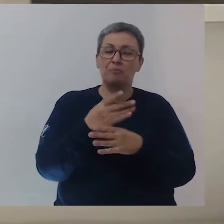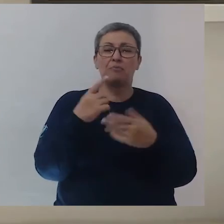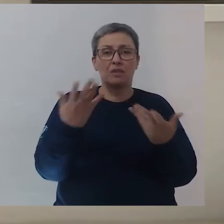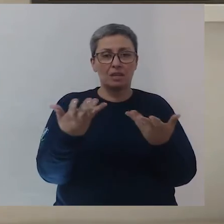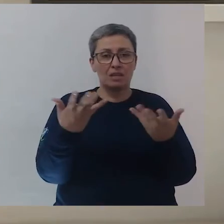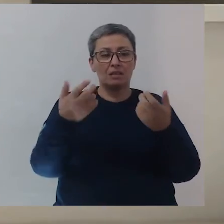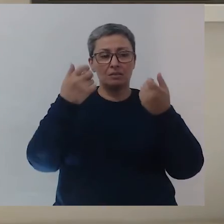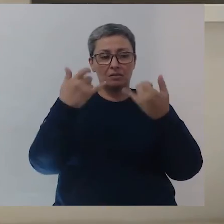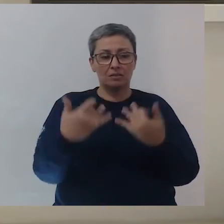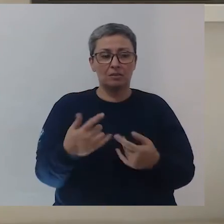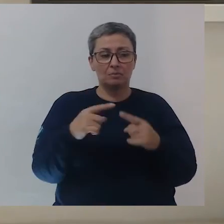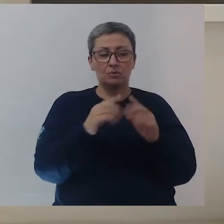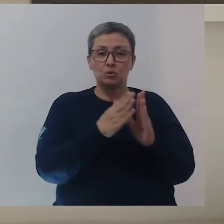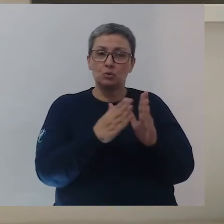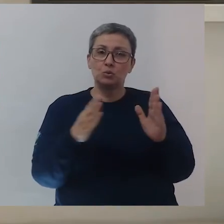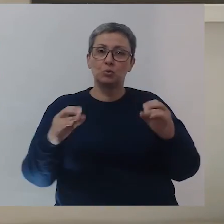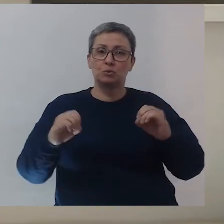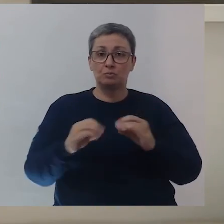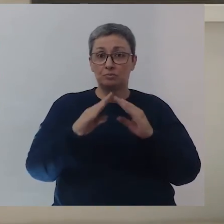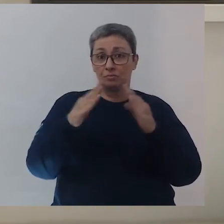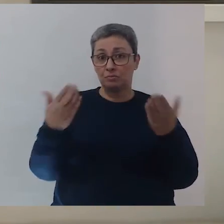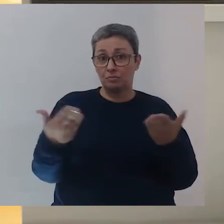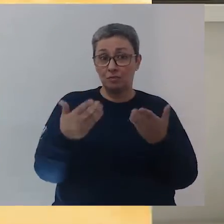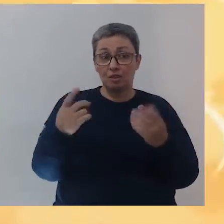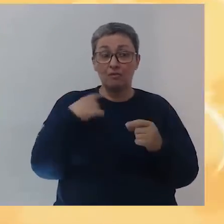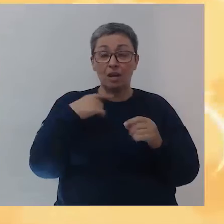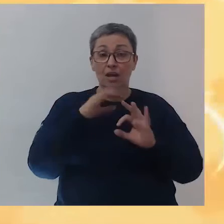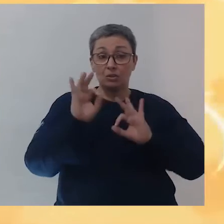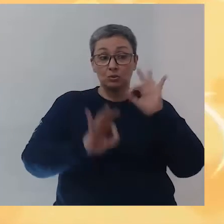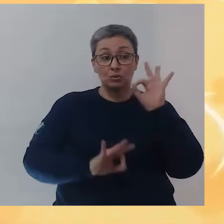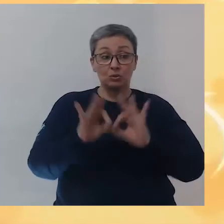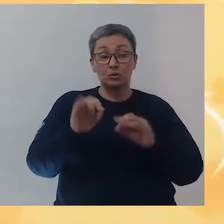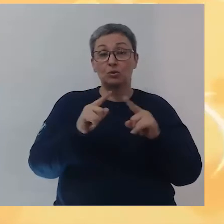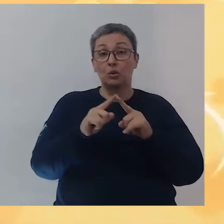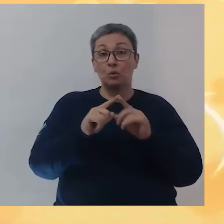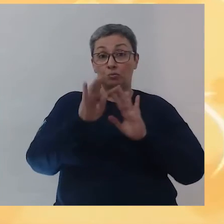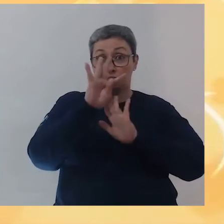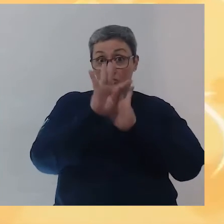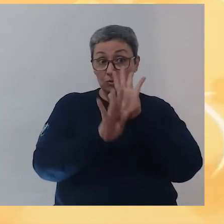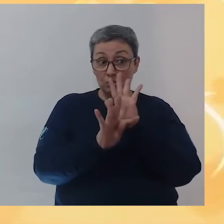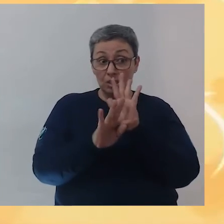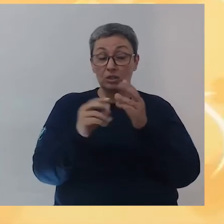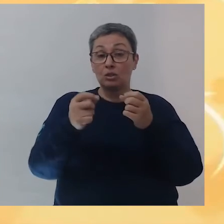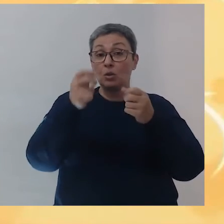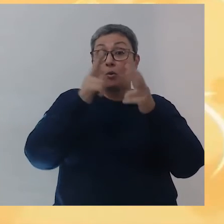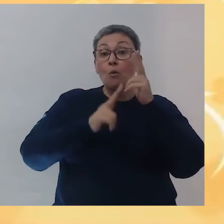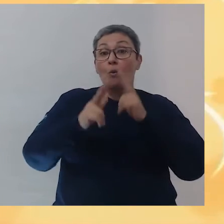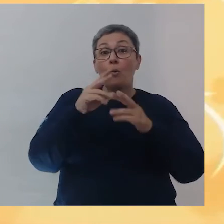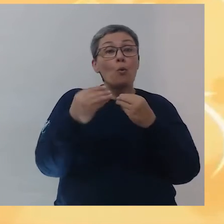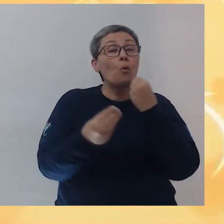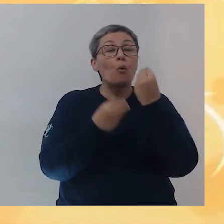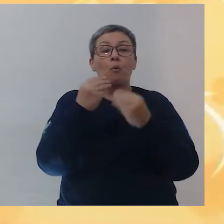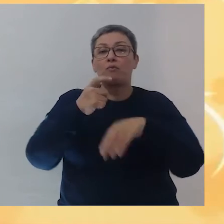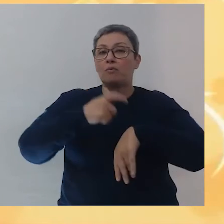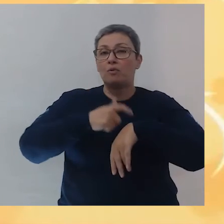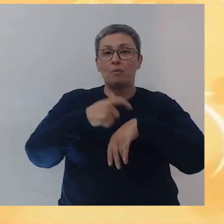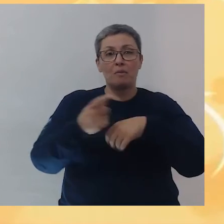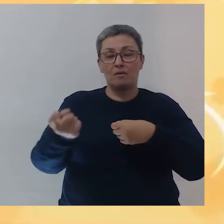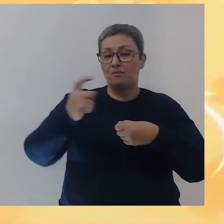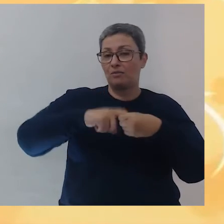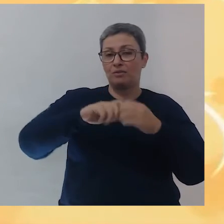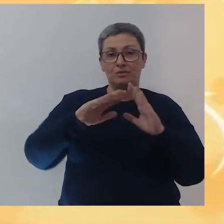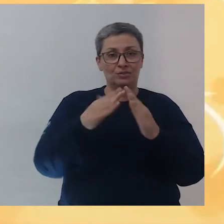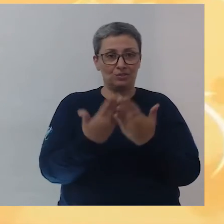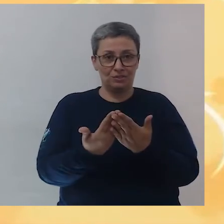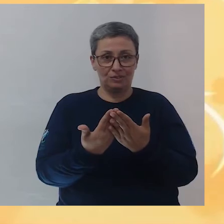que a gente falou aí durante o programa de hoje. Então, vocês vão produzir um texto nos contando como foi esse momento de retomada dos